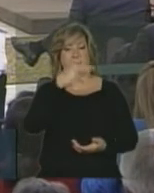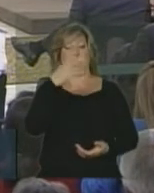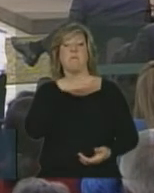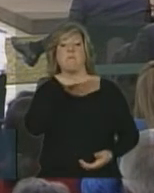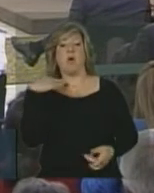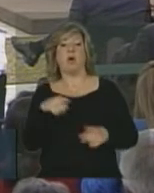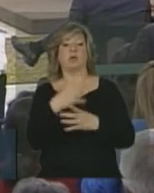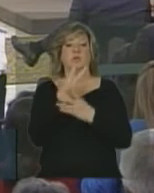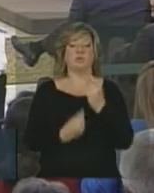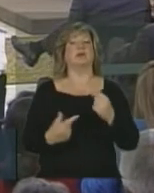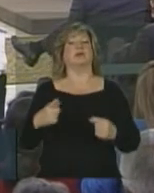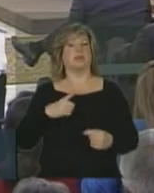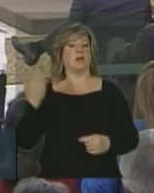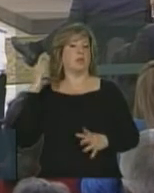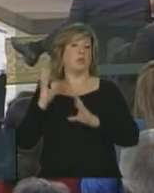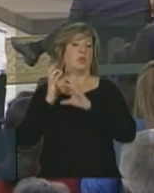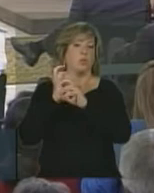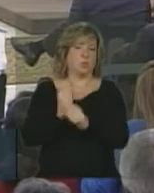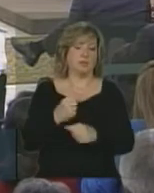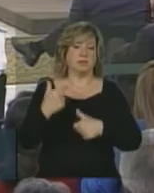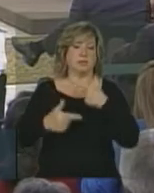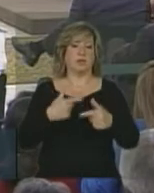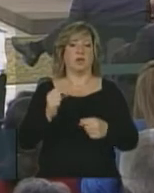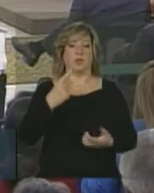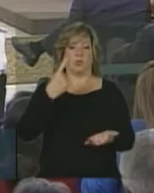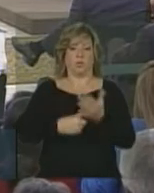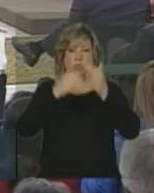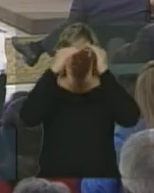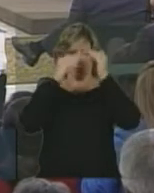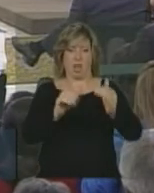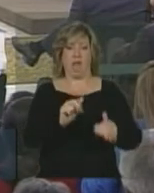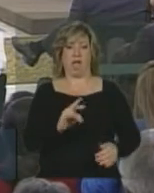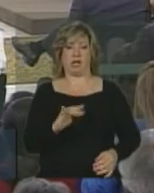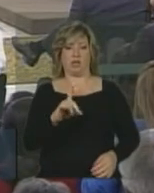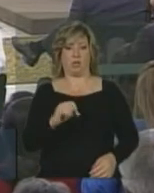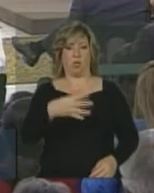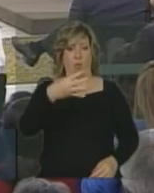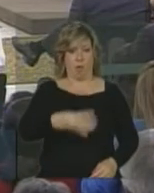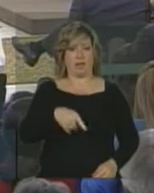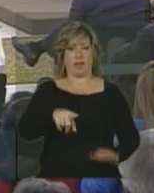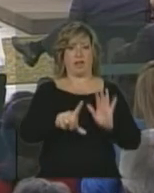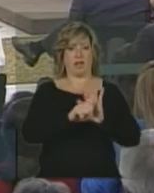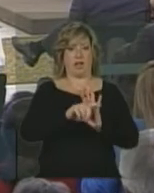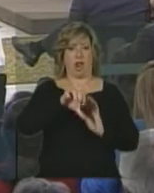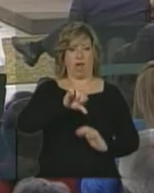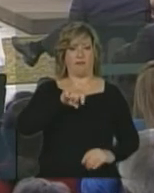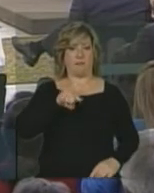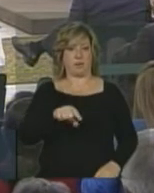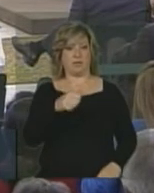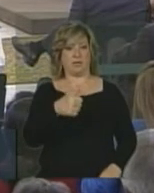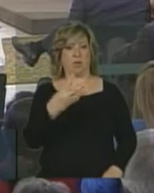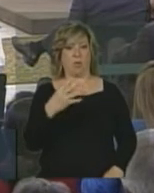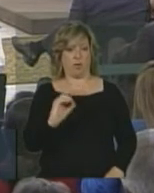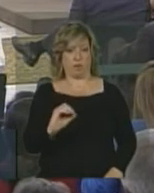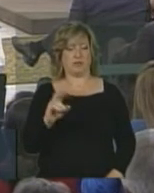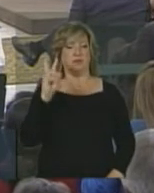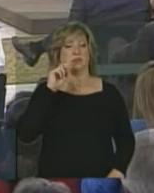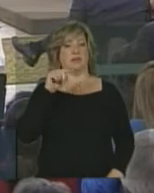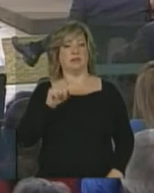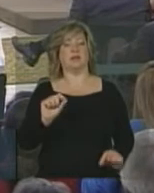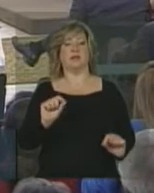vem desempenhando em cumprimento ao artigo 4 da referida Lei 9.140, consistente em evitar